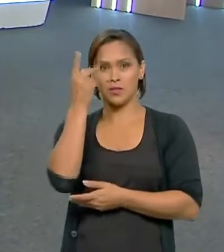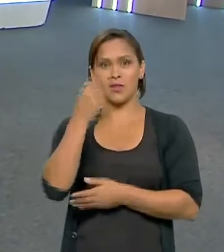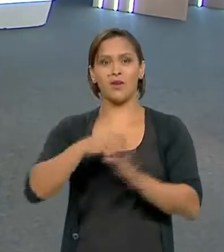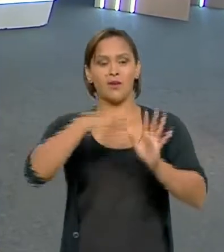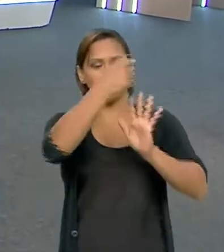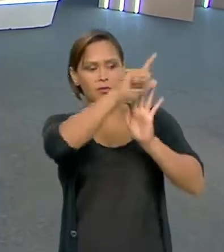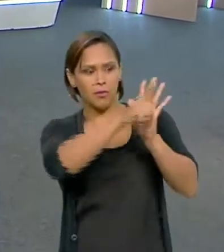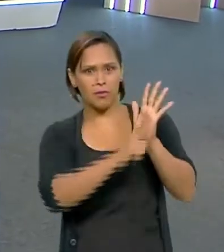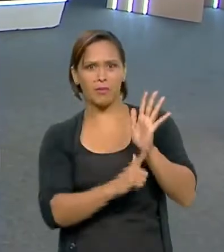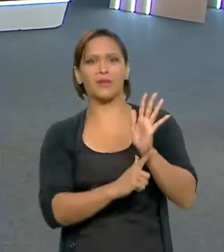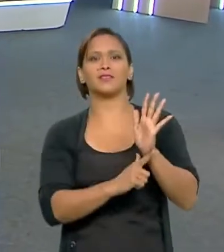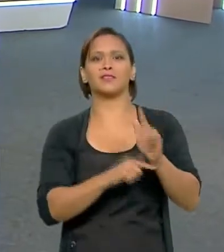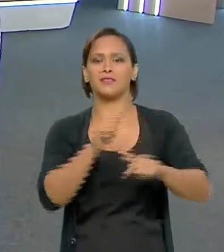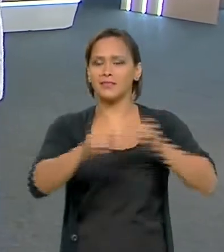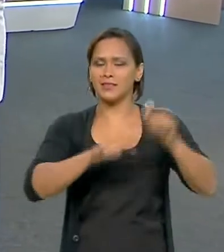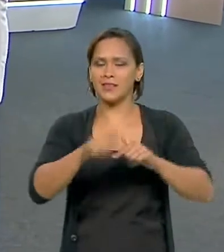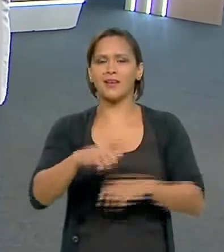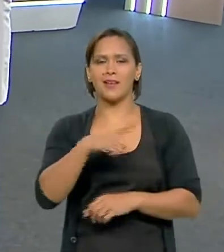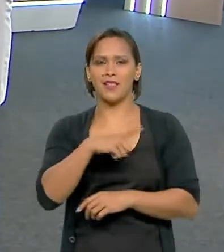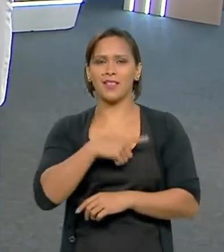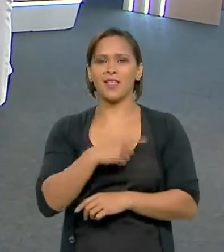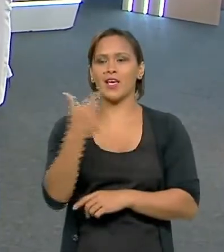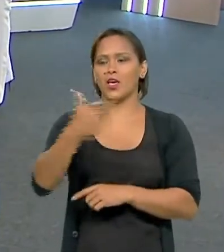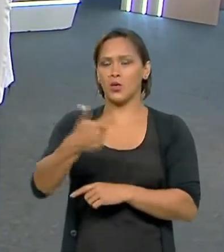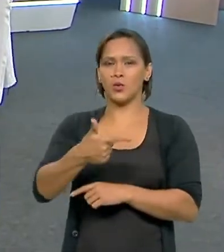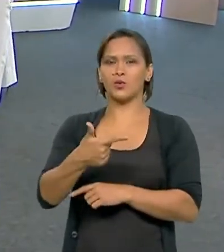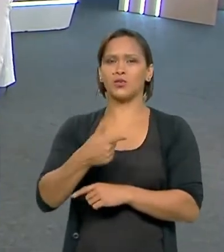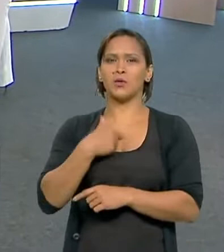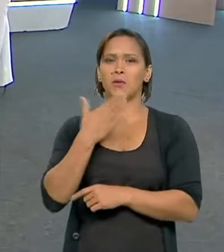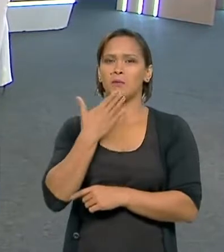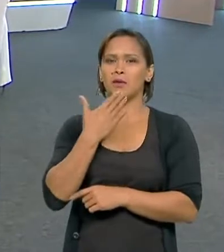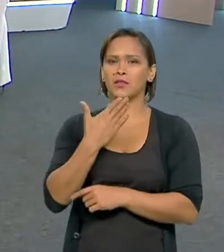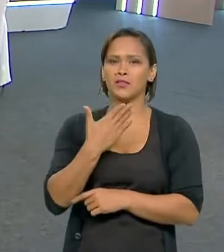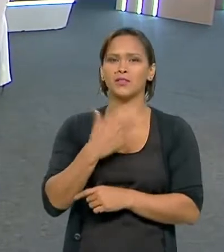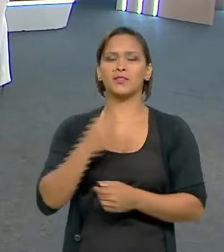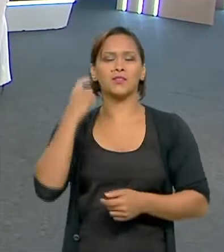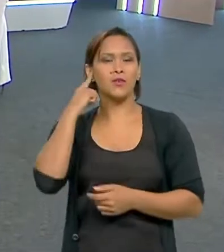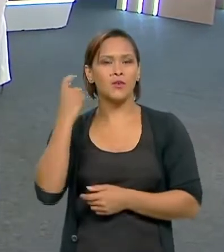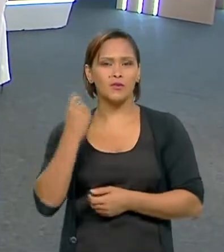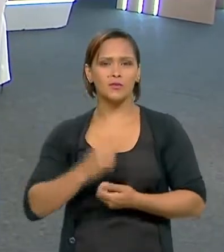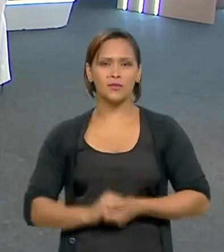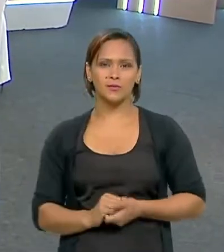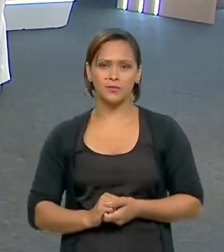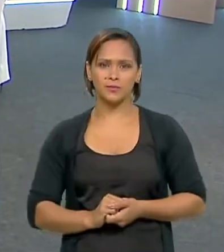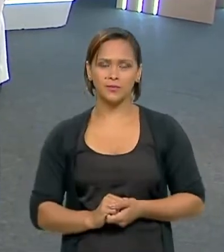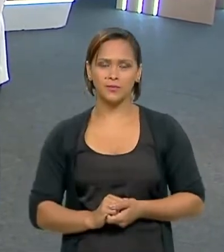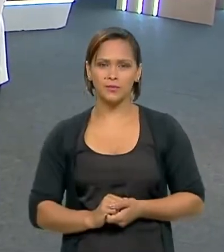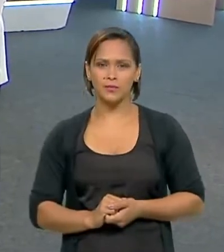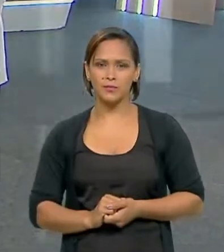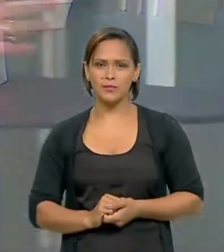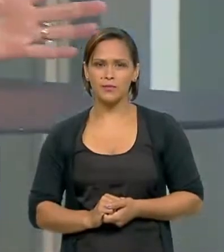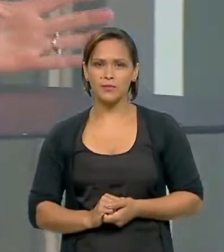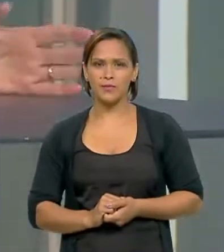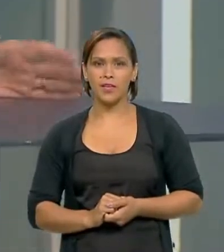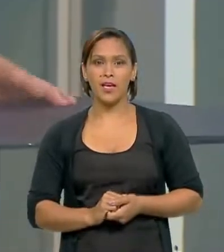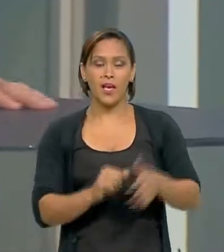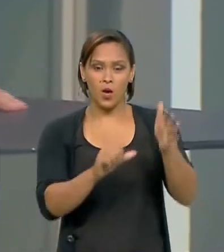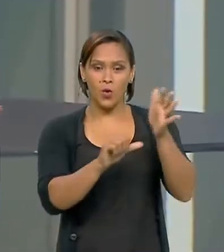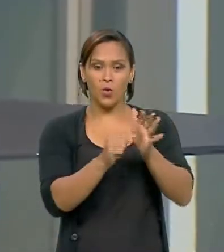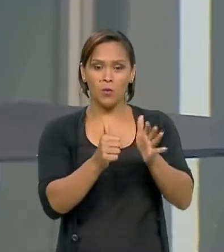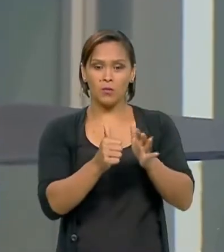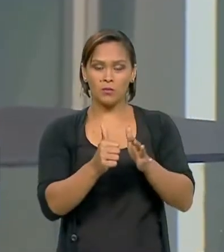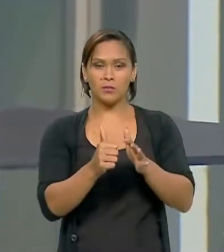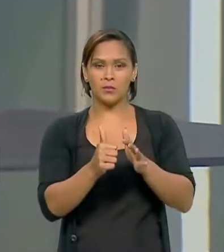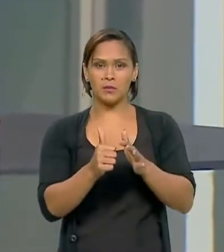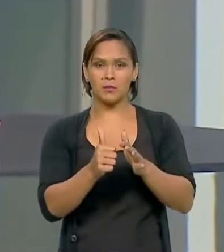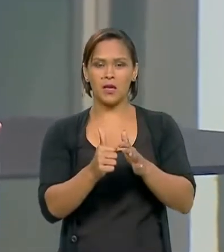lista grande, quer dizer, função tem pra caramba. E o segundo pediu esse ouvir. O que o senhor tem a dizer? É, esse primeiro que apareceu